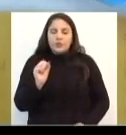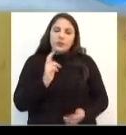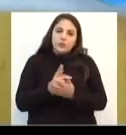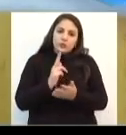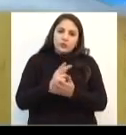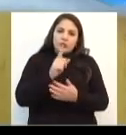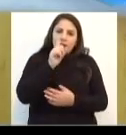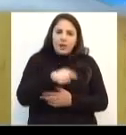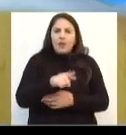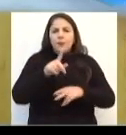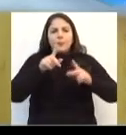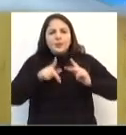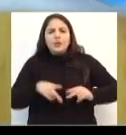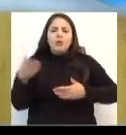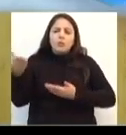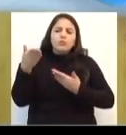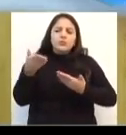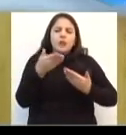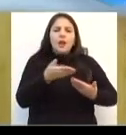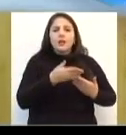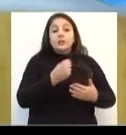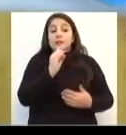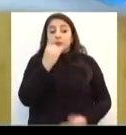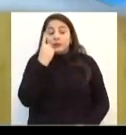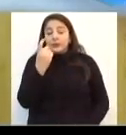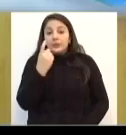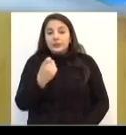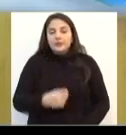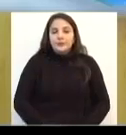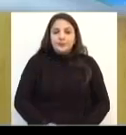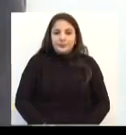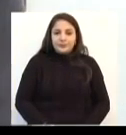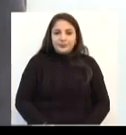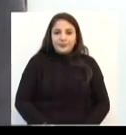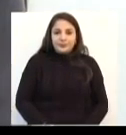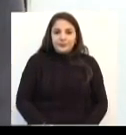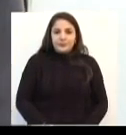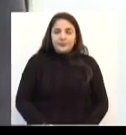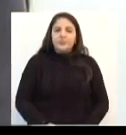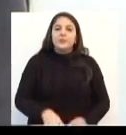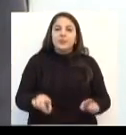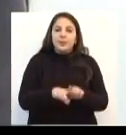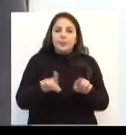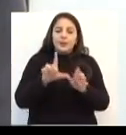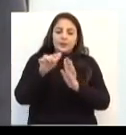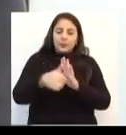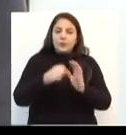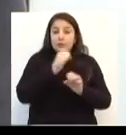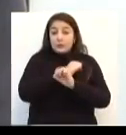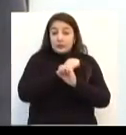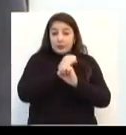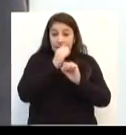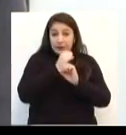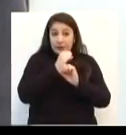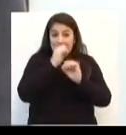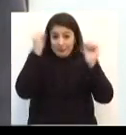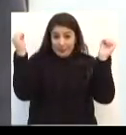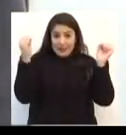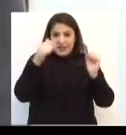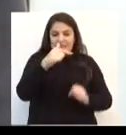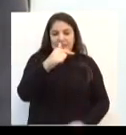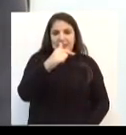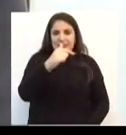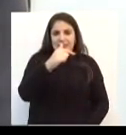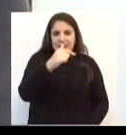ações são com atletas amadores, convidados e quem tiver interesse. Com certeza. E logo na manhã, a partir das